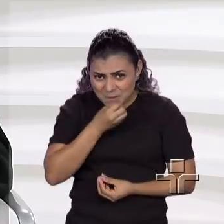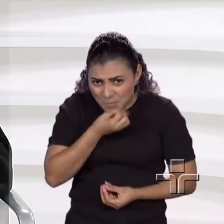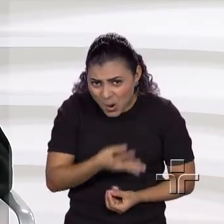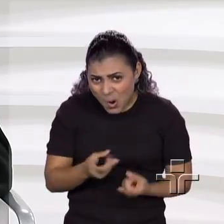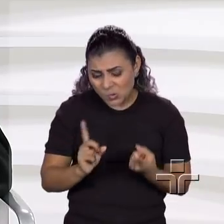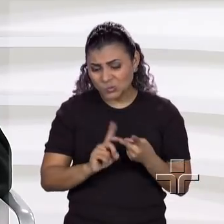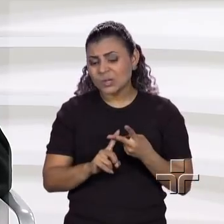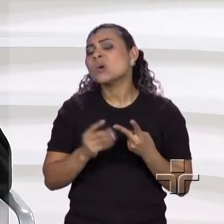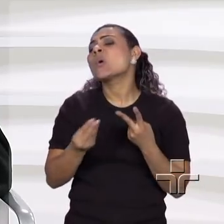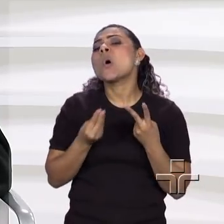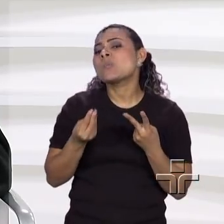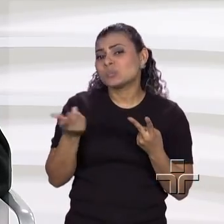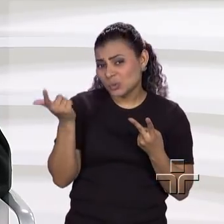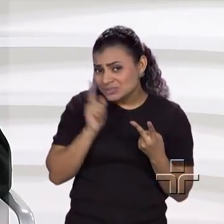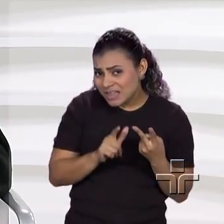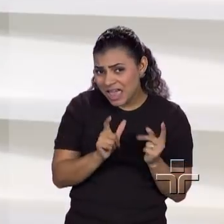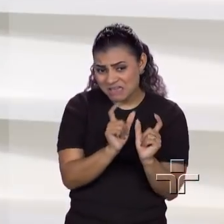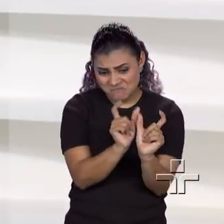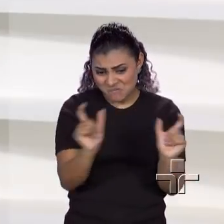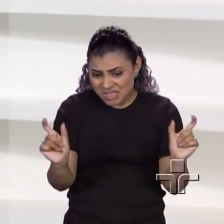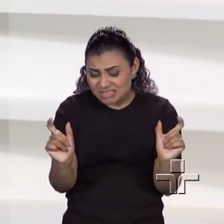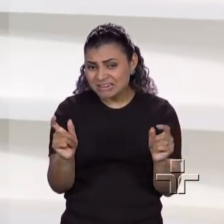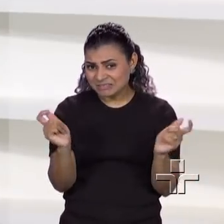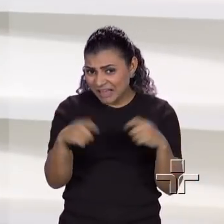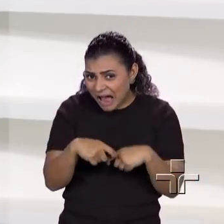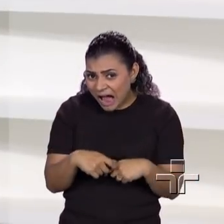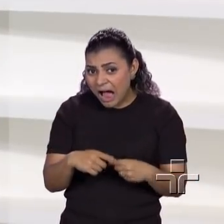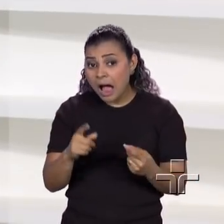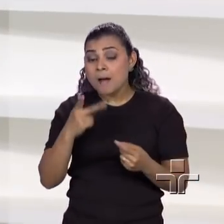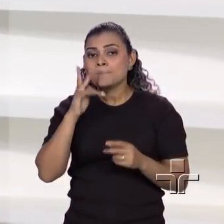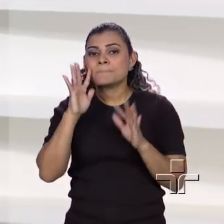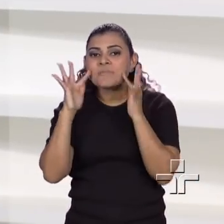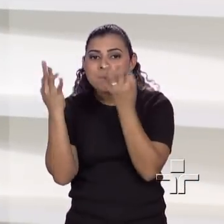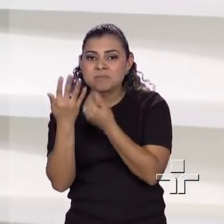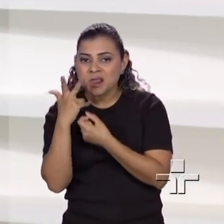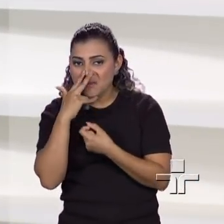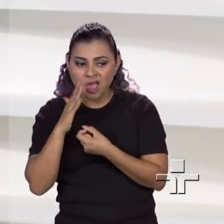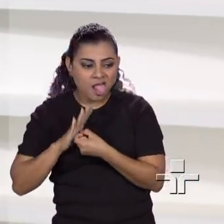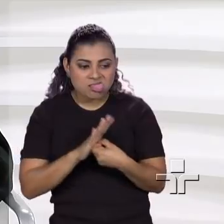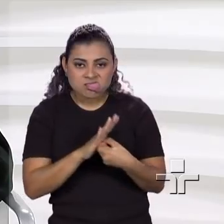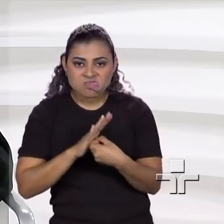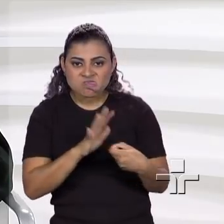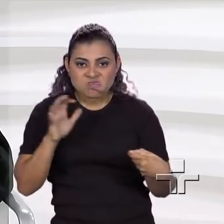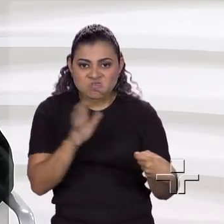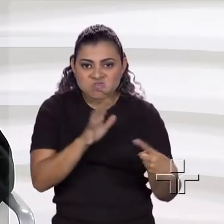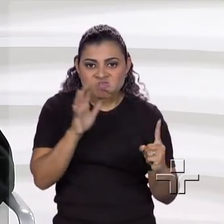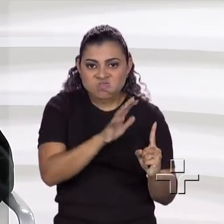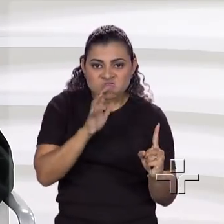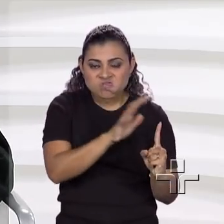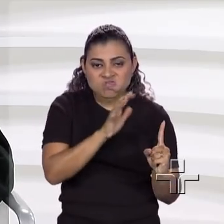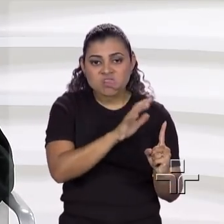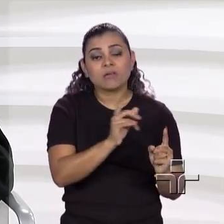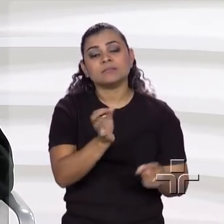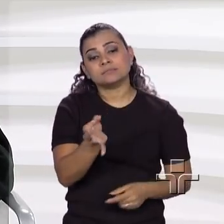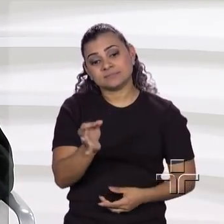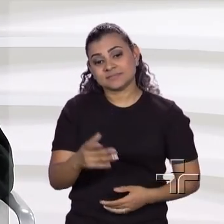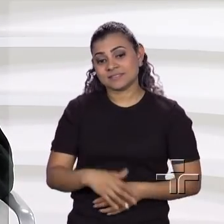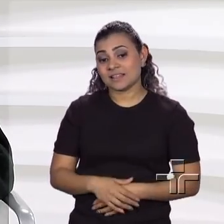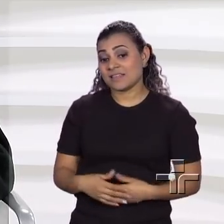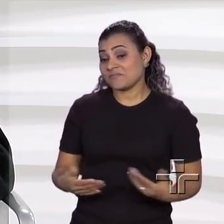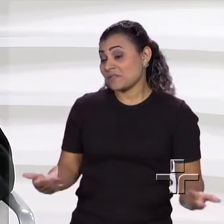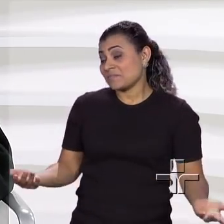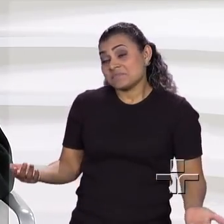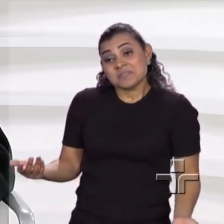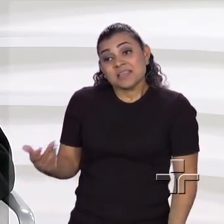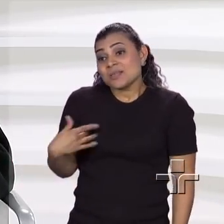funciona? Como é que se ganha dinheiro com quadrinho? Tem a pressão familiar também? Não tem salvação esse, não. Não tem salvação? Não sei se é um bom conceito.